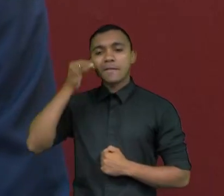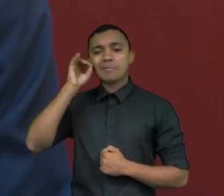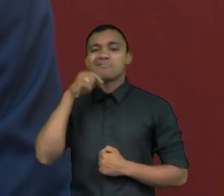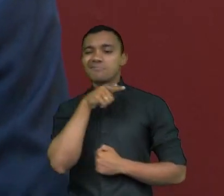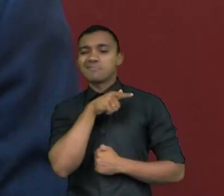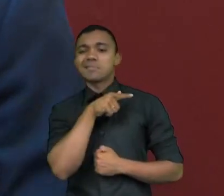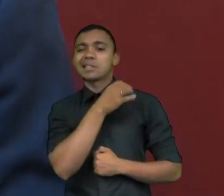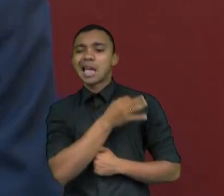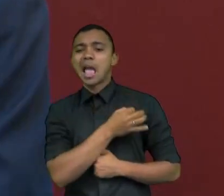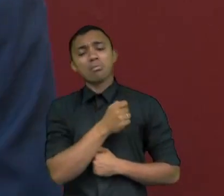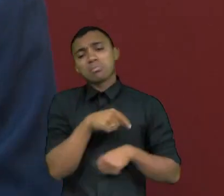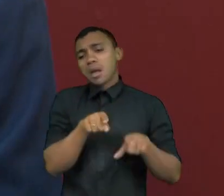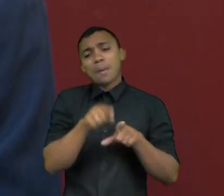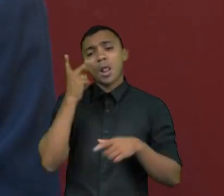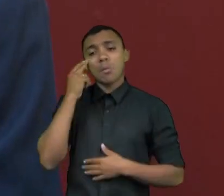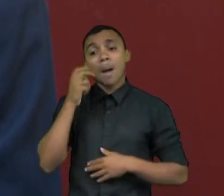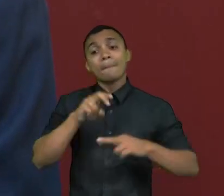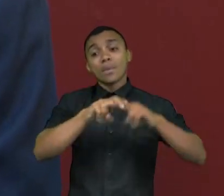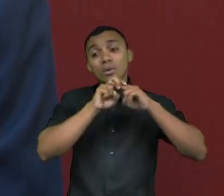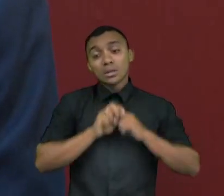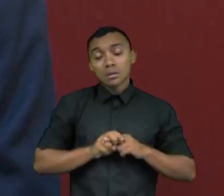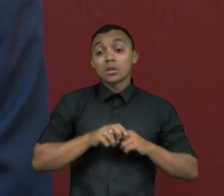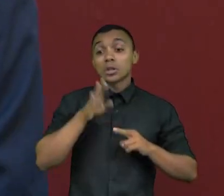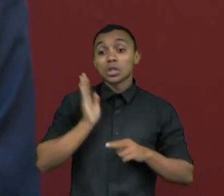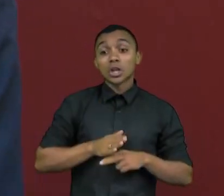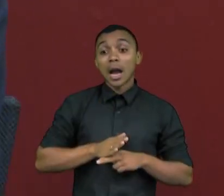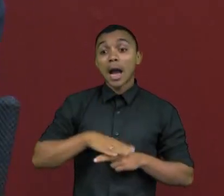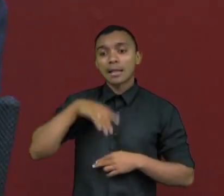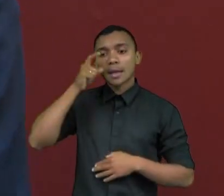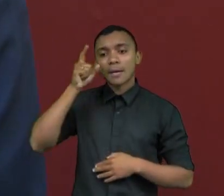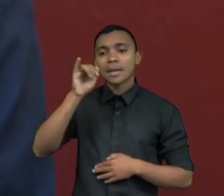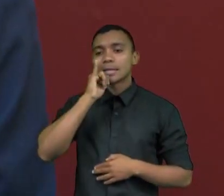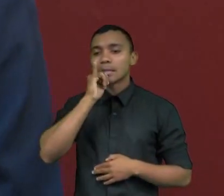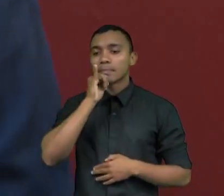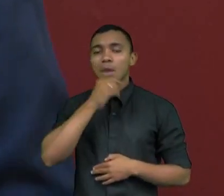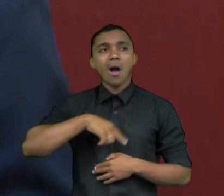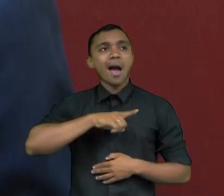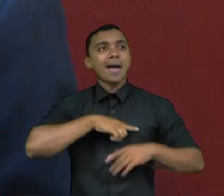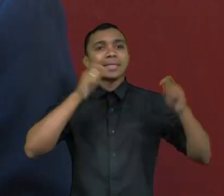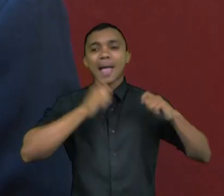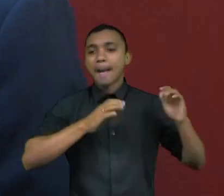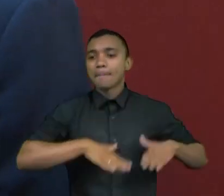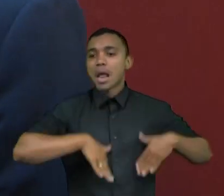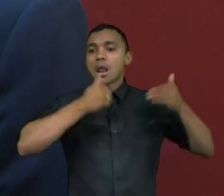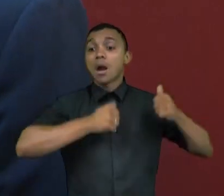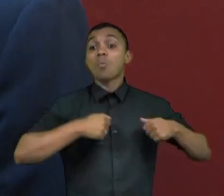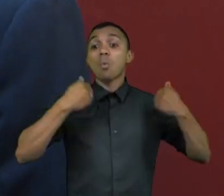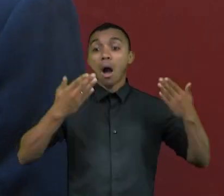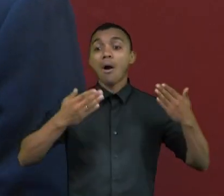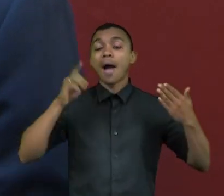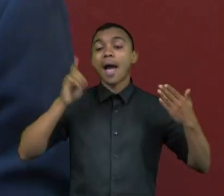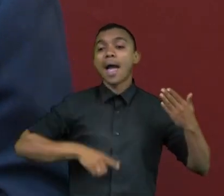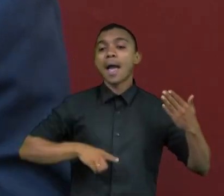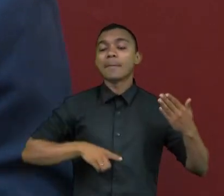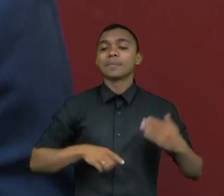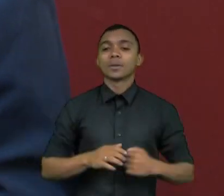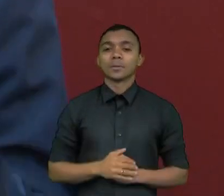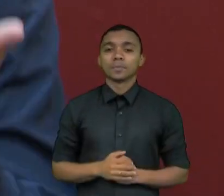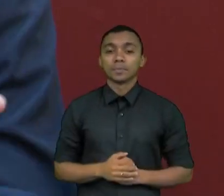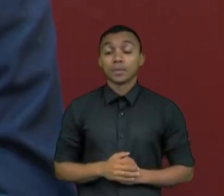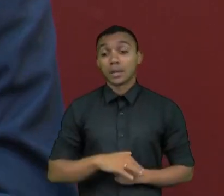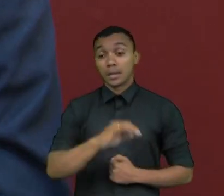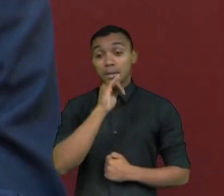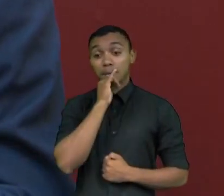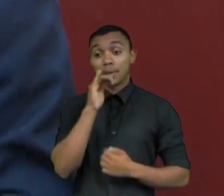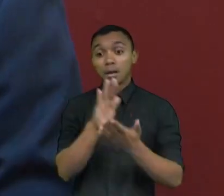a gente tem visto que estão muito empenhados em observar Poxa, o que é que a gente pode aprimorar? Um dos pontos é a questão da abstenção. Que, por exemplo,